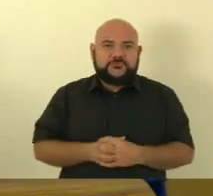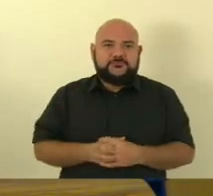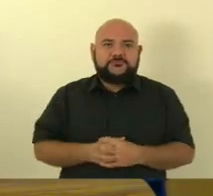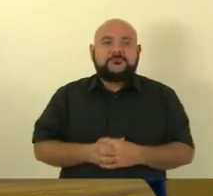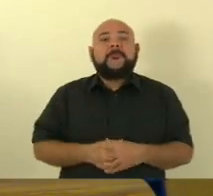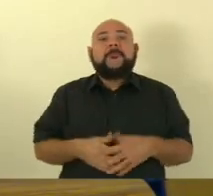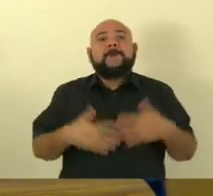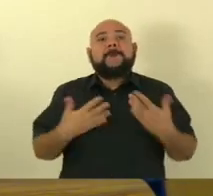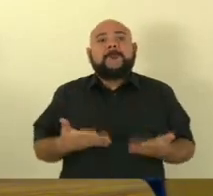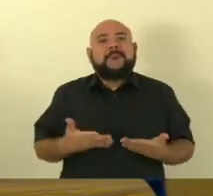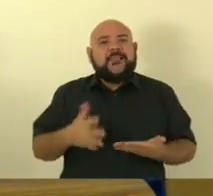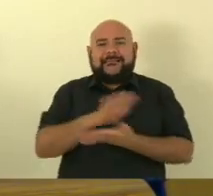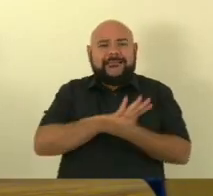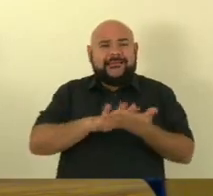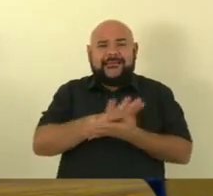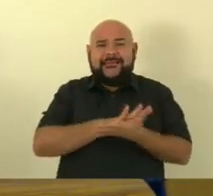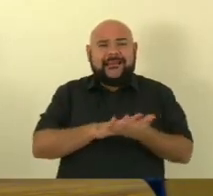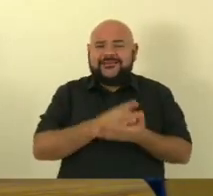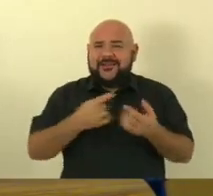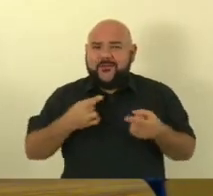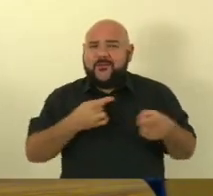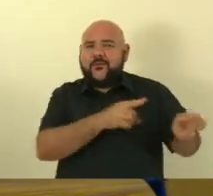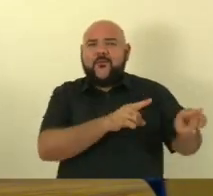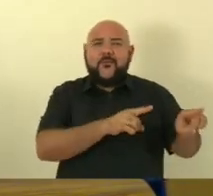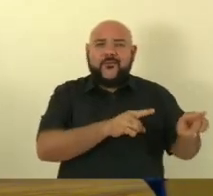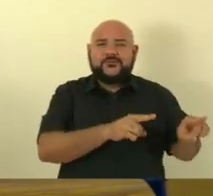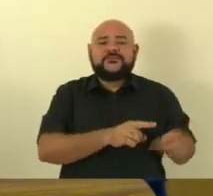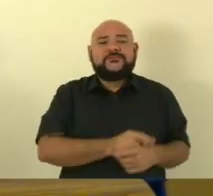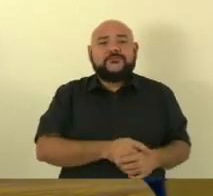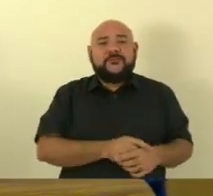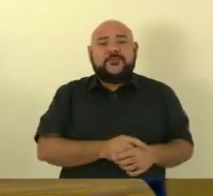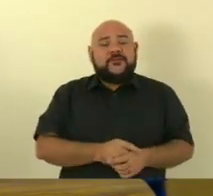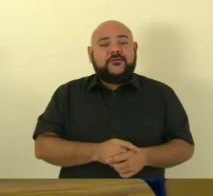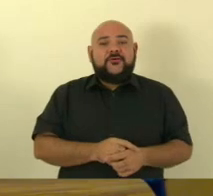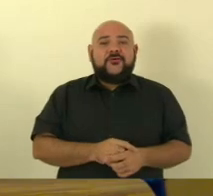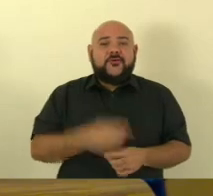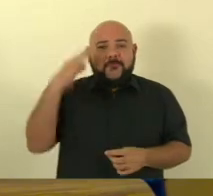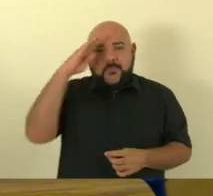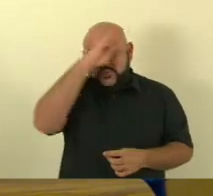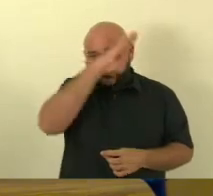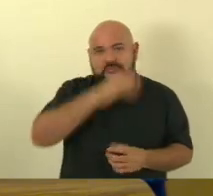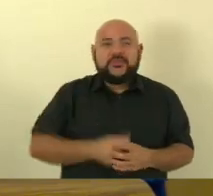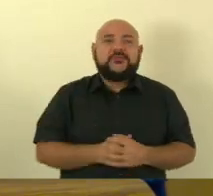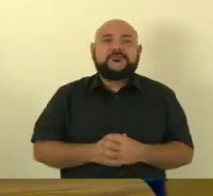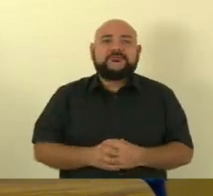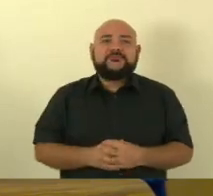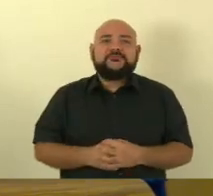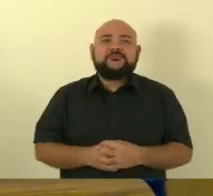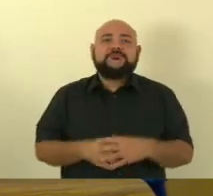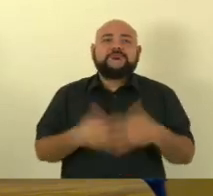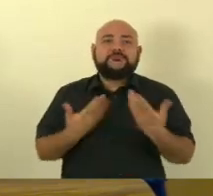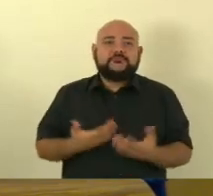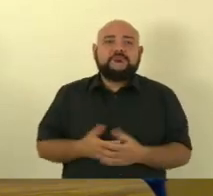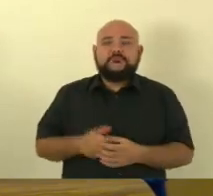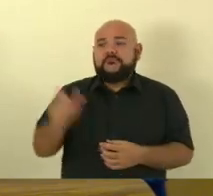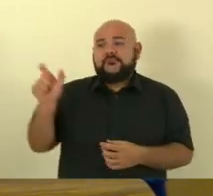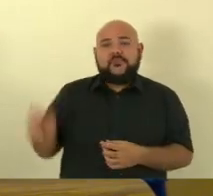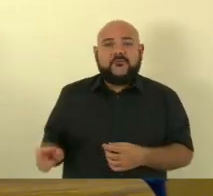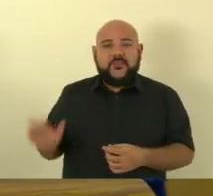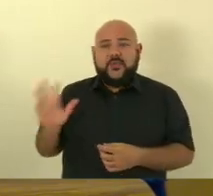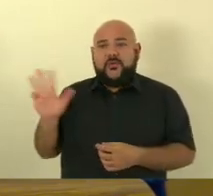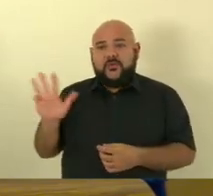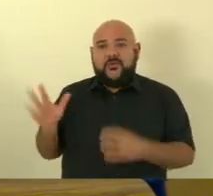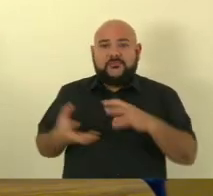nada contra o presidente Bolsonaro então esse cidadão senil e